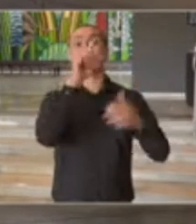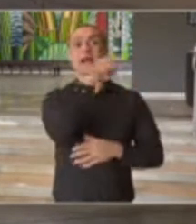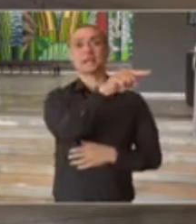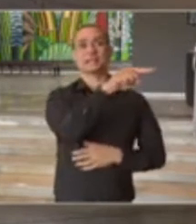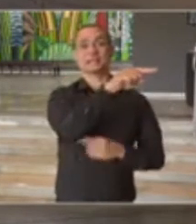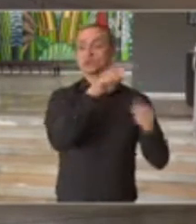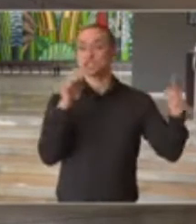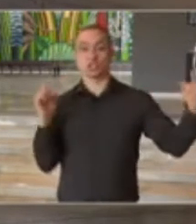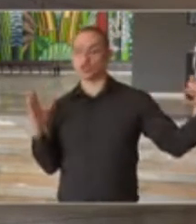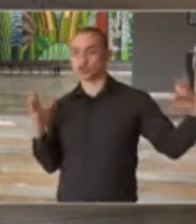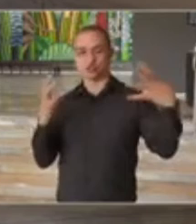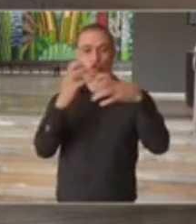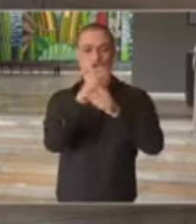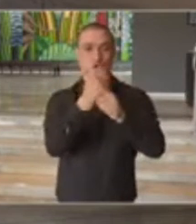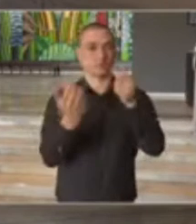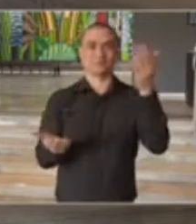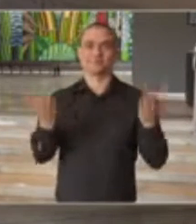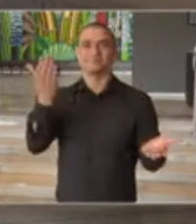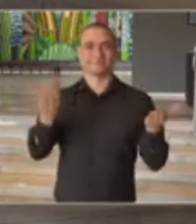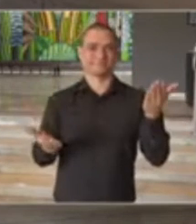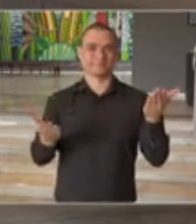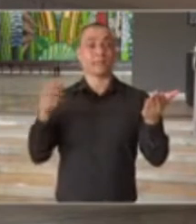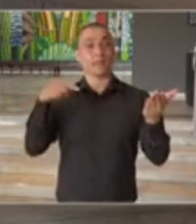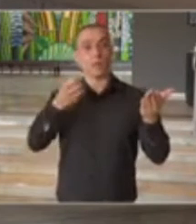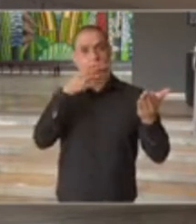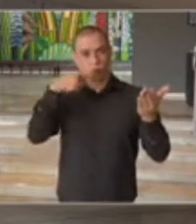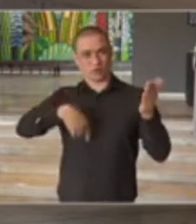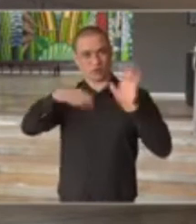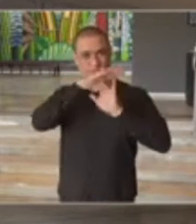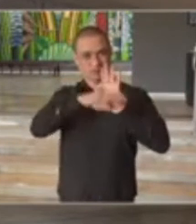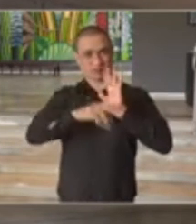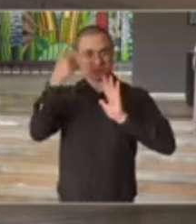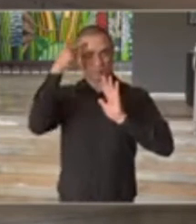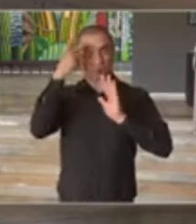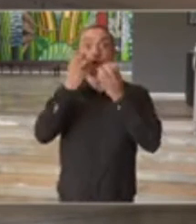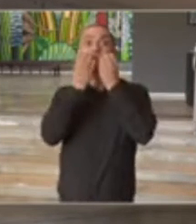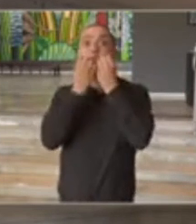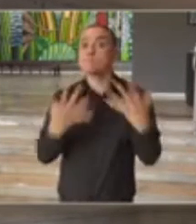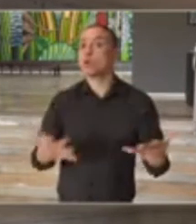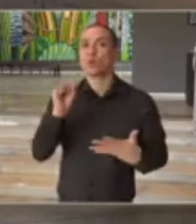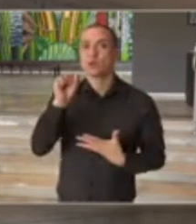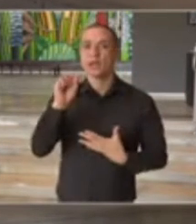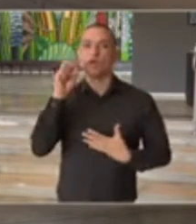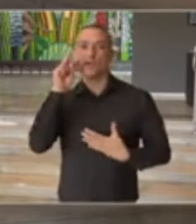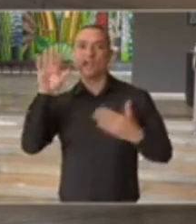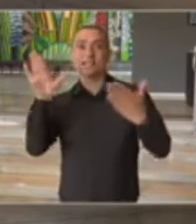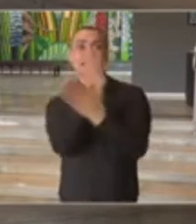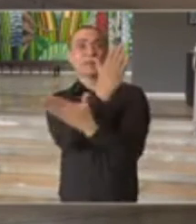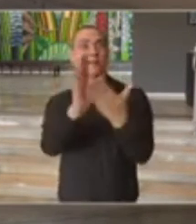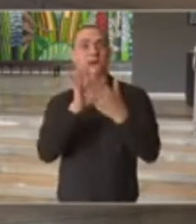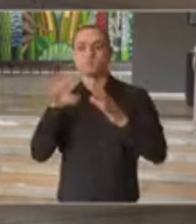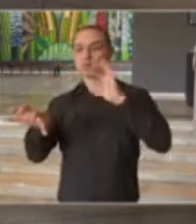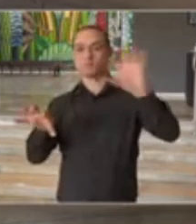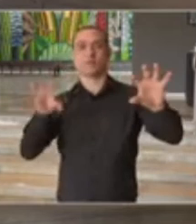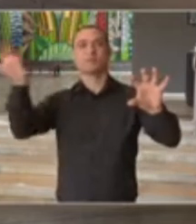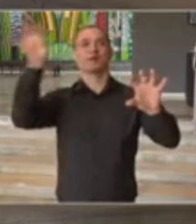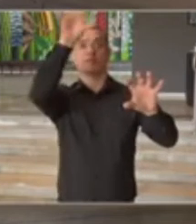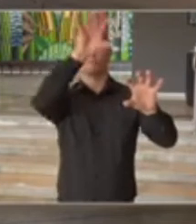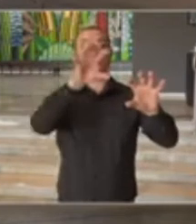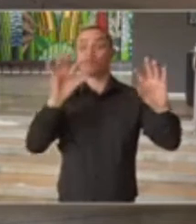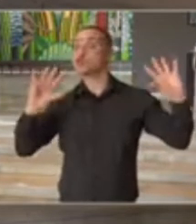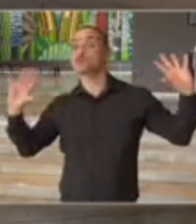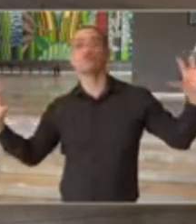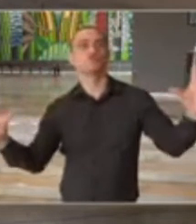isso que esse plano tem essa vantagem de distribuir essa regionalização